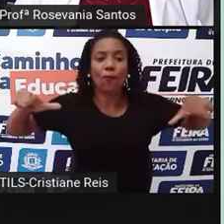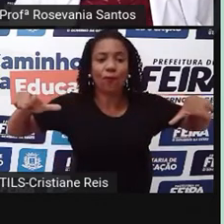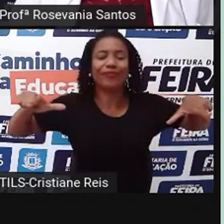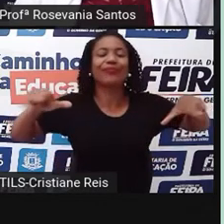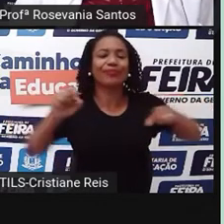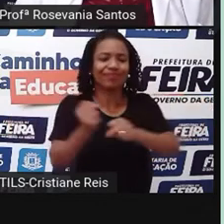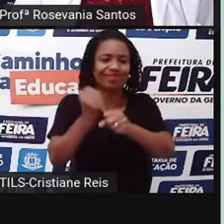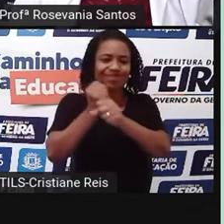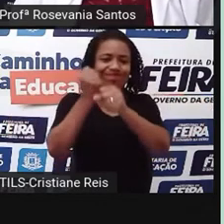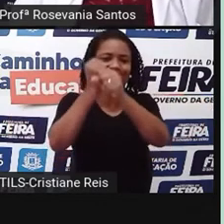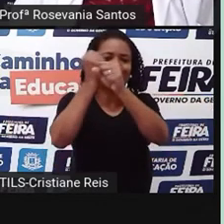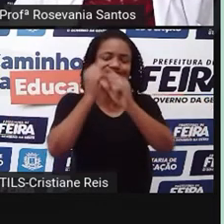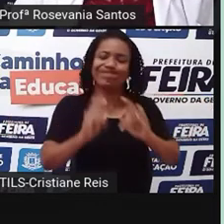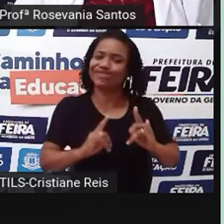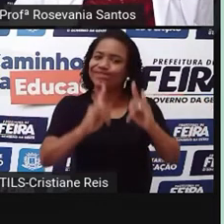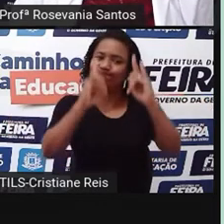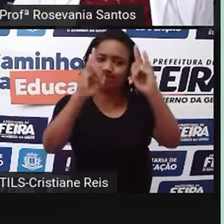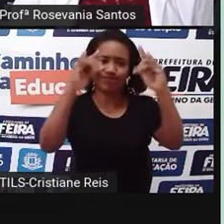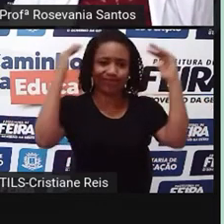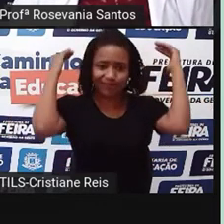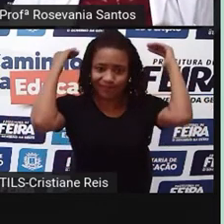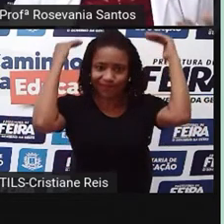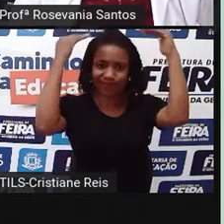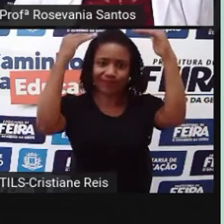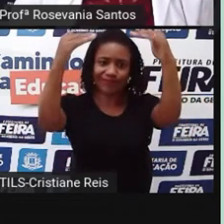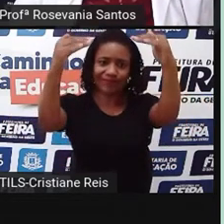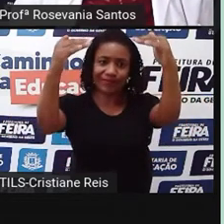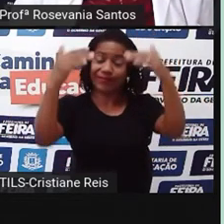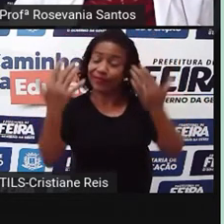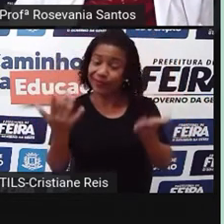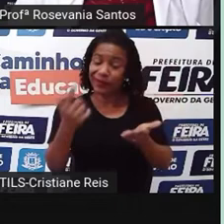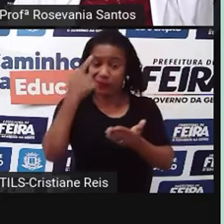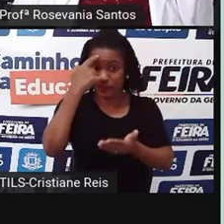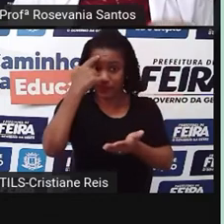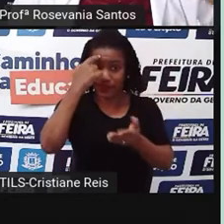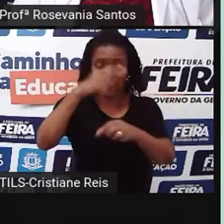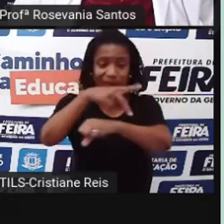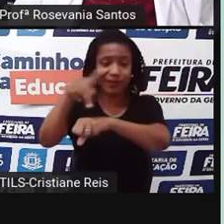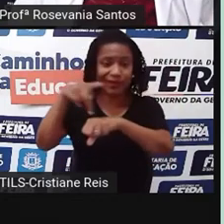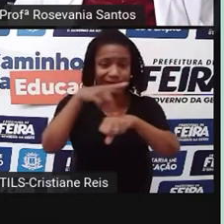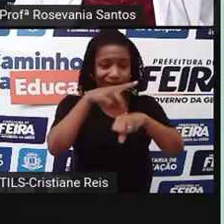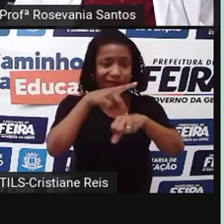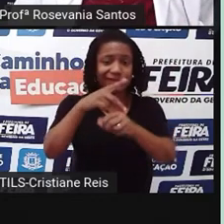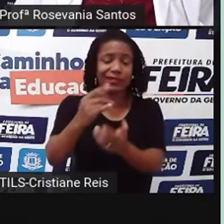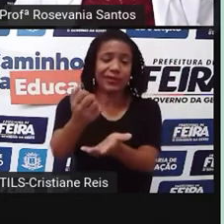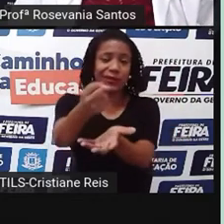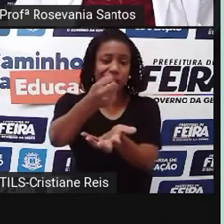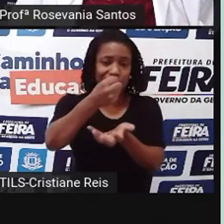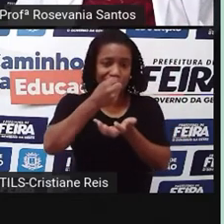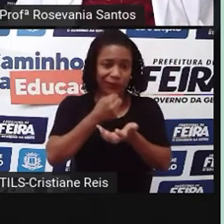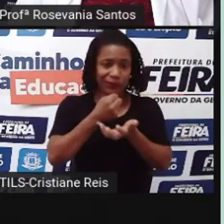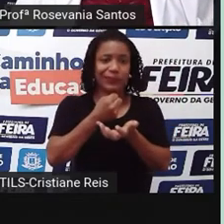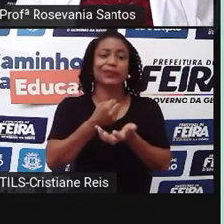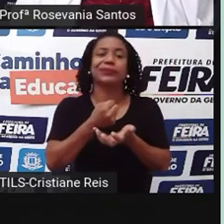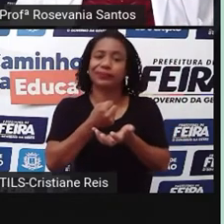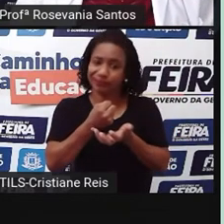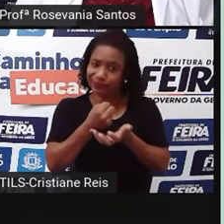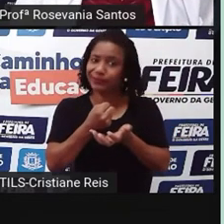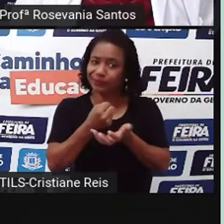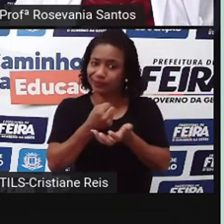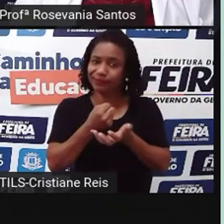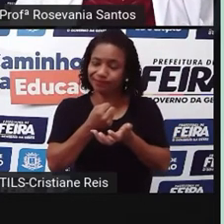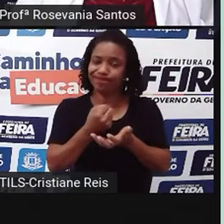sentido, embora a gente viva num país capitalista, o lucro, infelizmente, impera perante as outras situações.